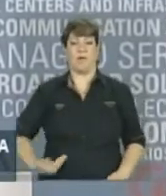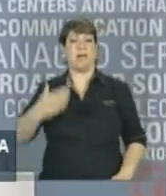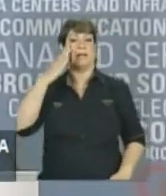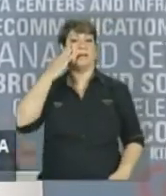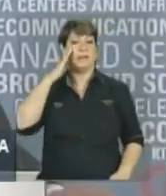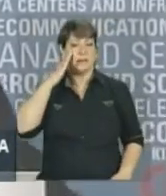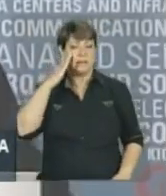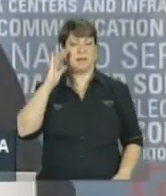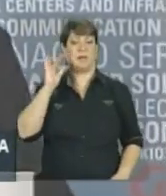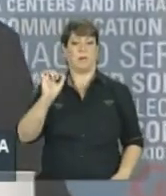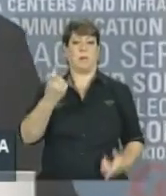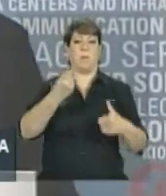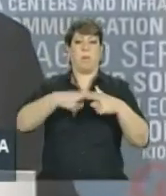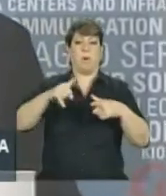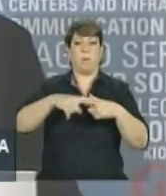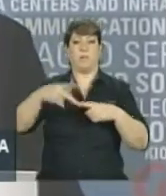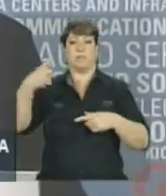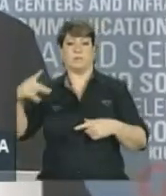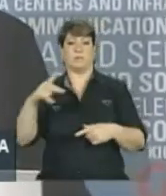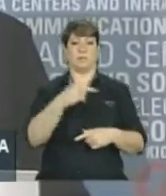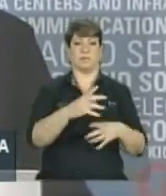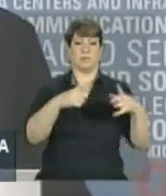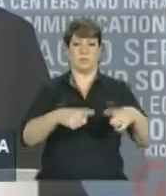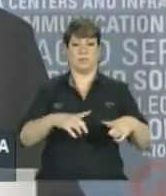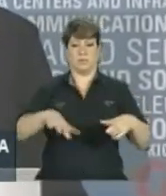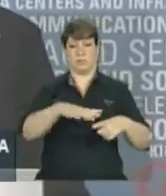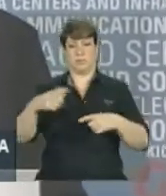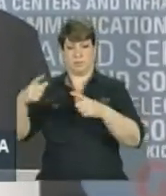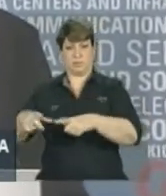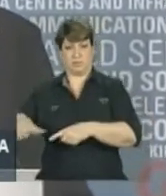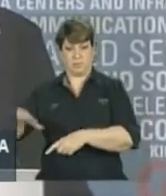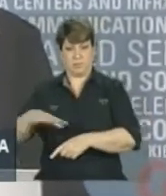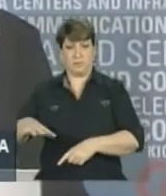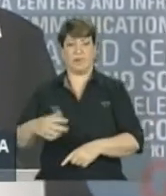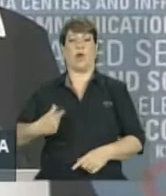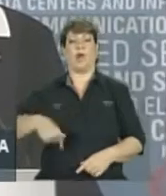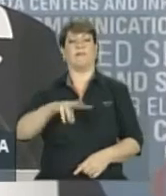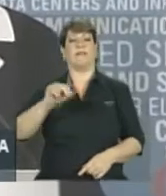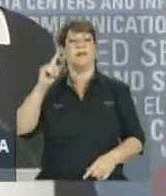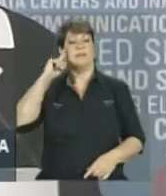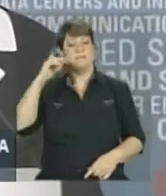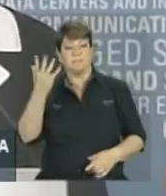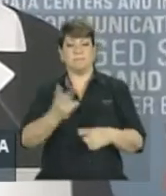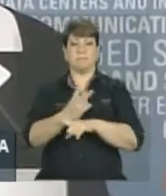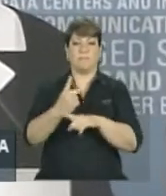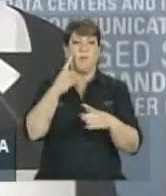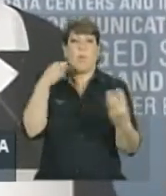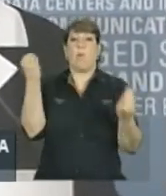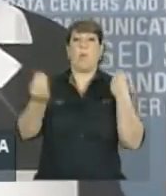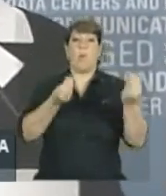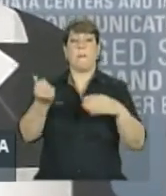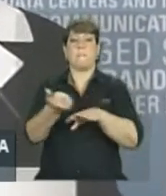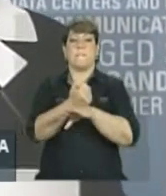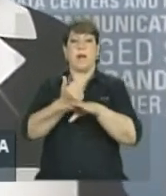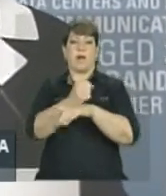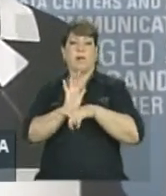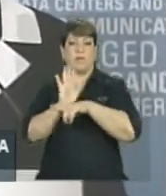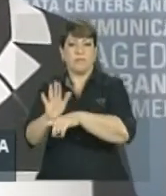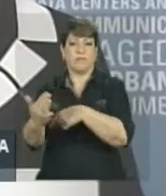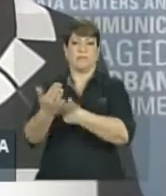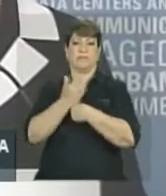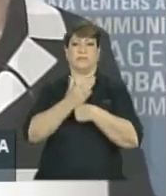problemas das suas respectivas regiões, iremos buscar as melhores formas de cooperação